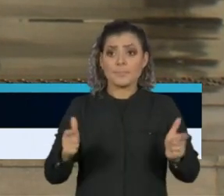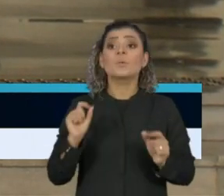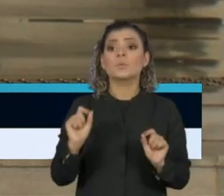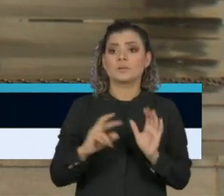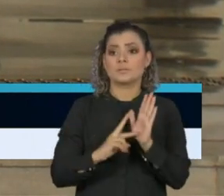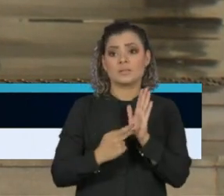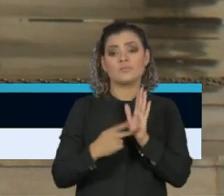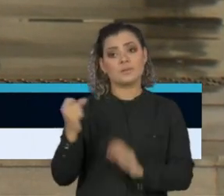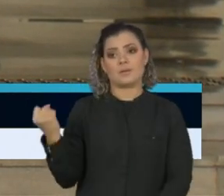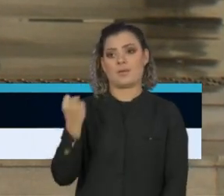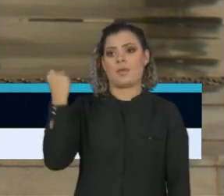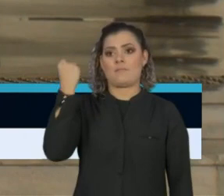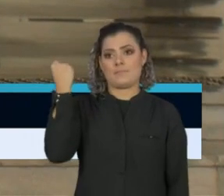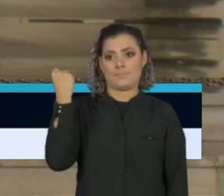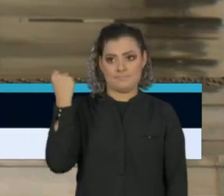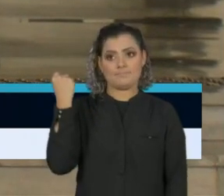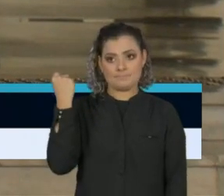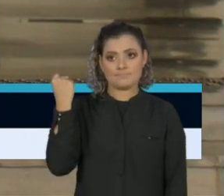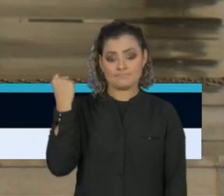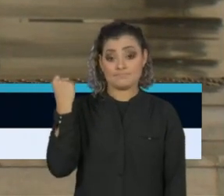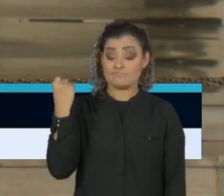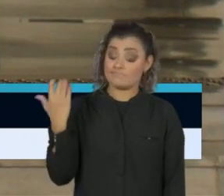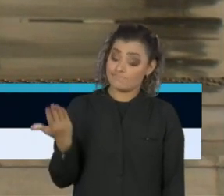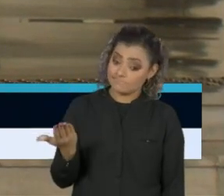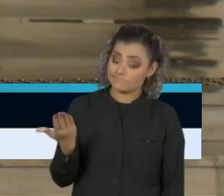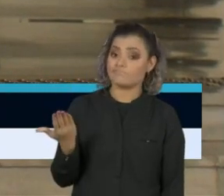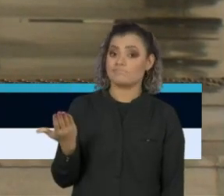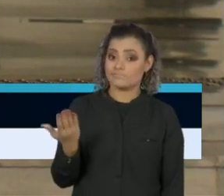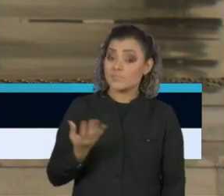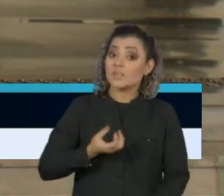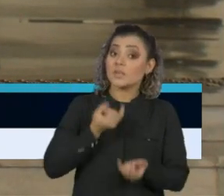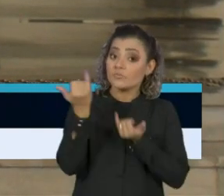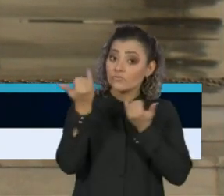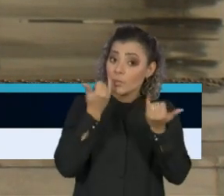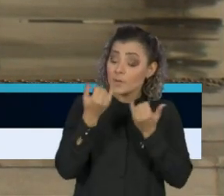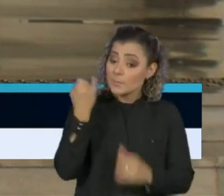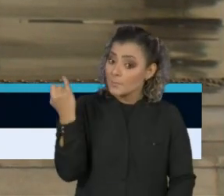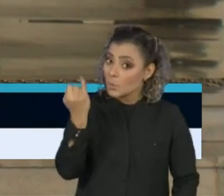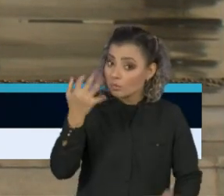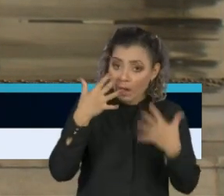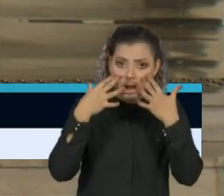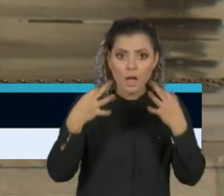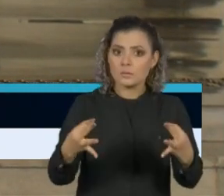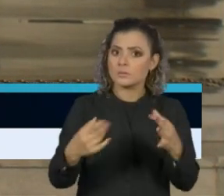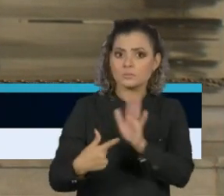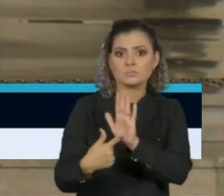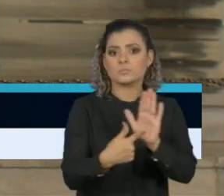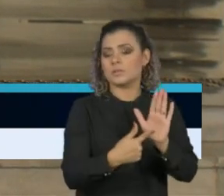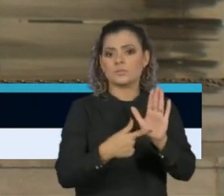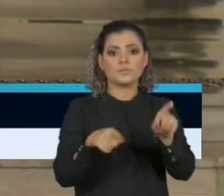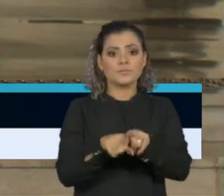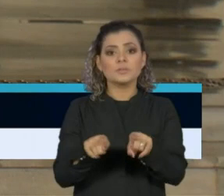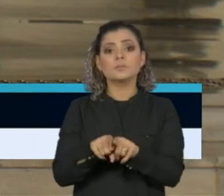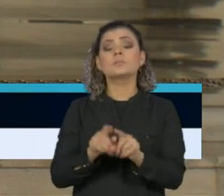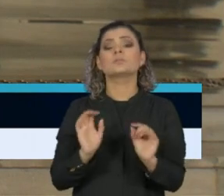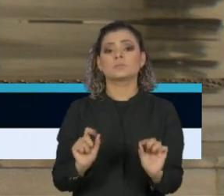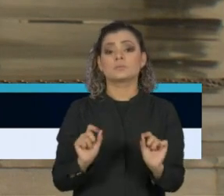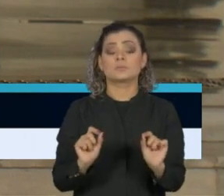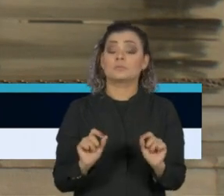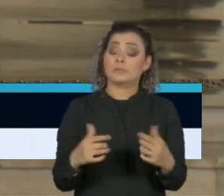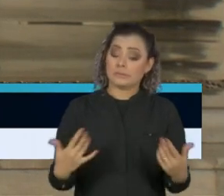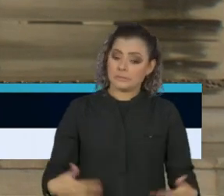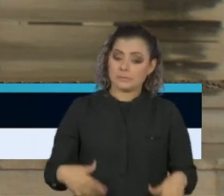casos. Então, são dados relevantes que mostram a necessidade de nós mantermos e